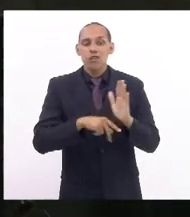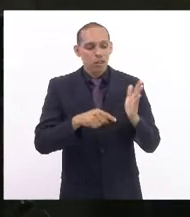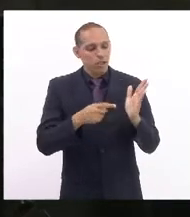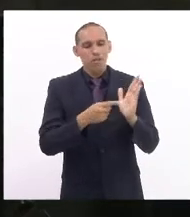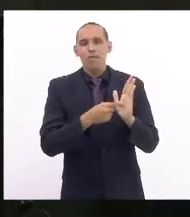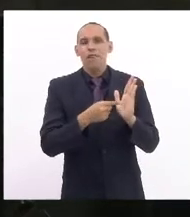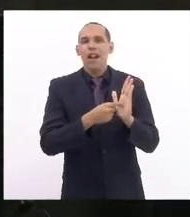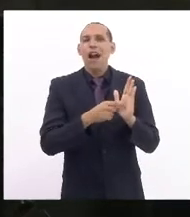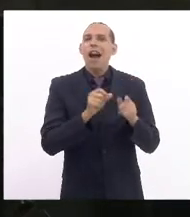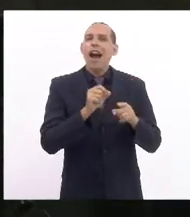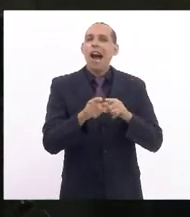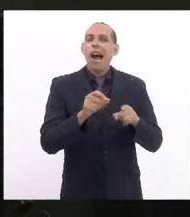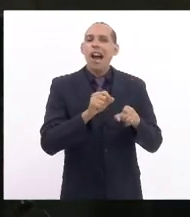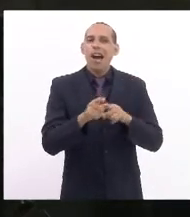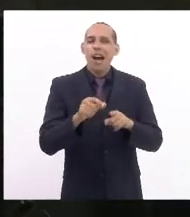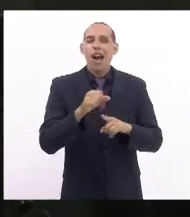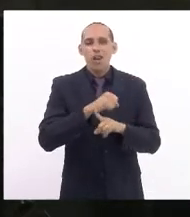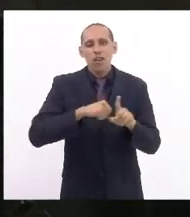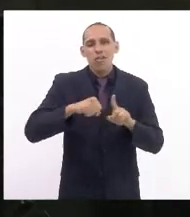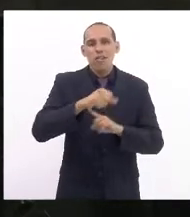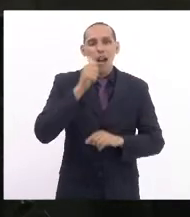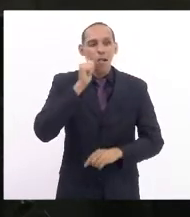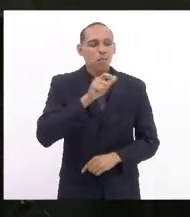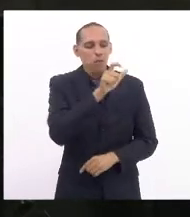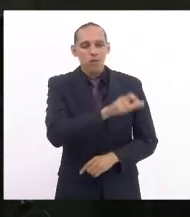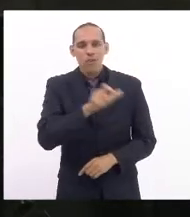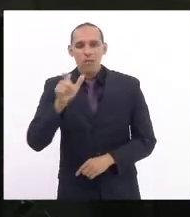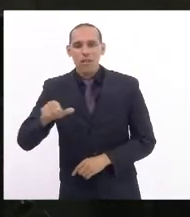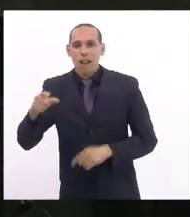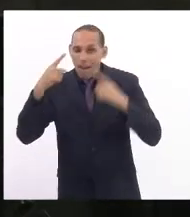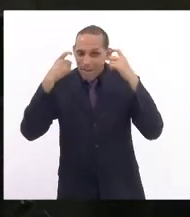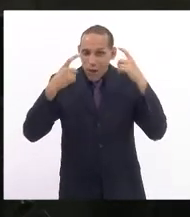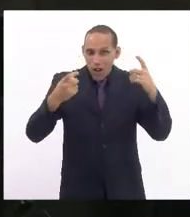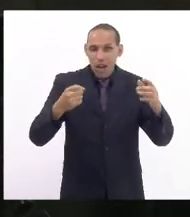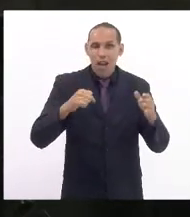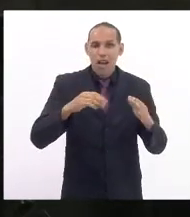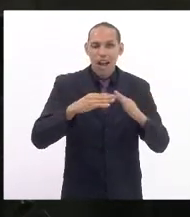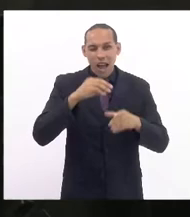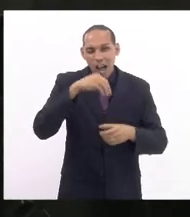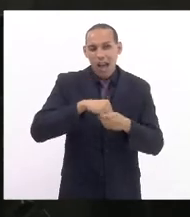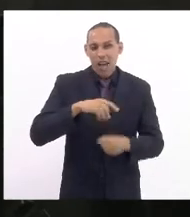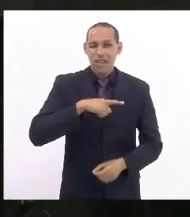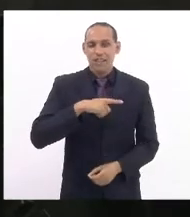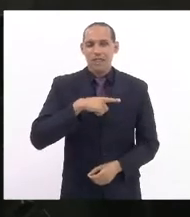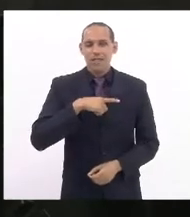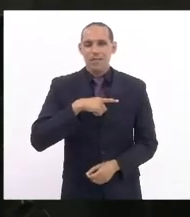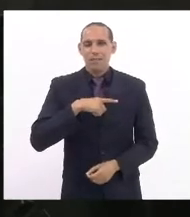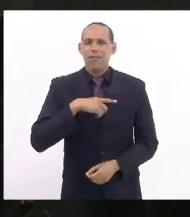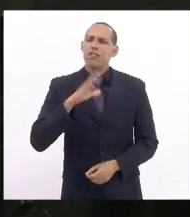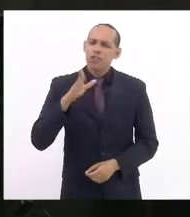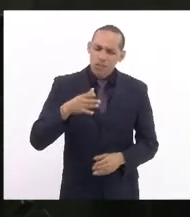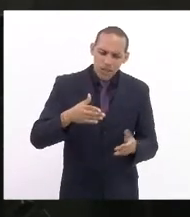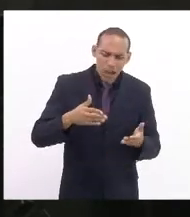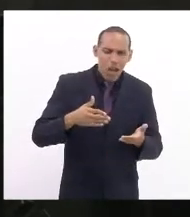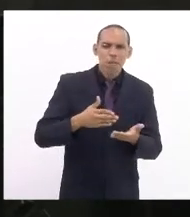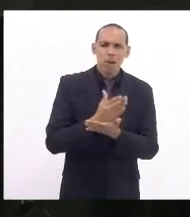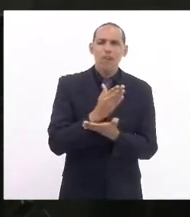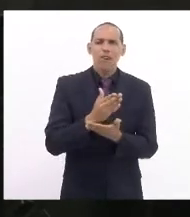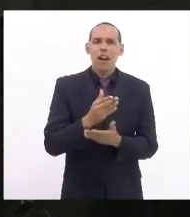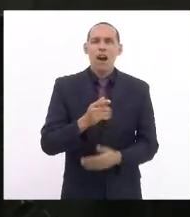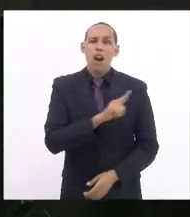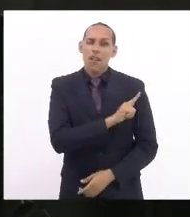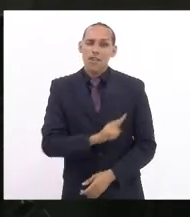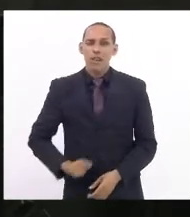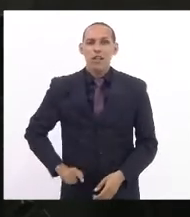Mulheres Vítimas de Violência Doméstica. Esse projeto, ele já foi aprovado, sancionado pelo governador Wilson Witzel,